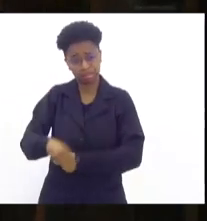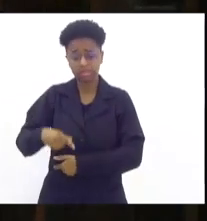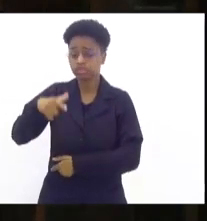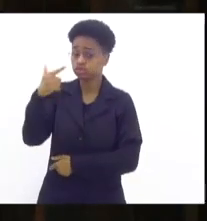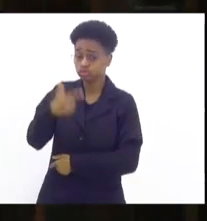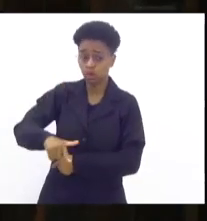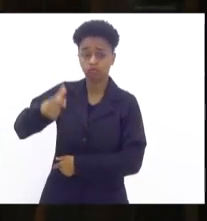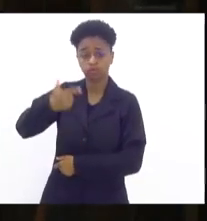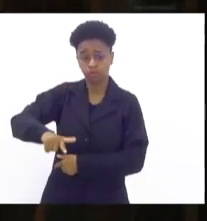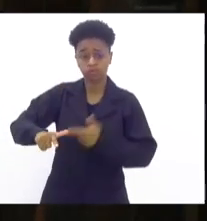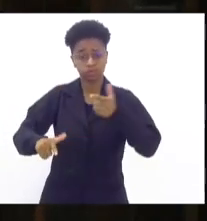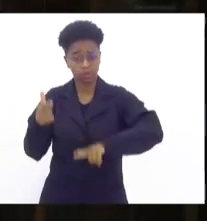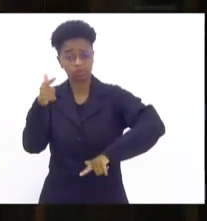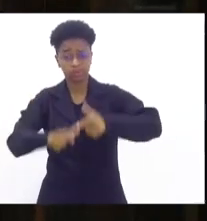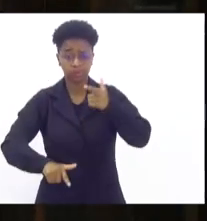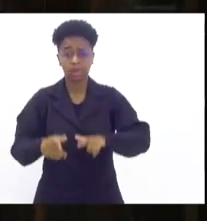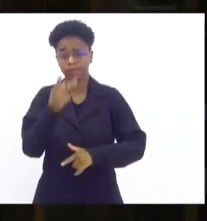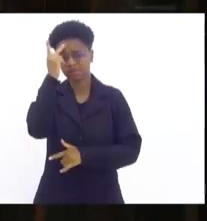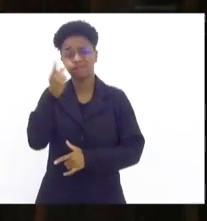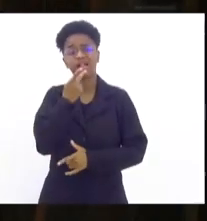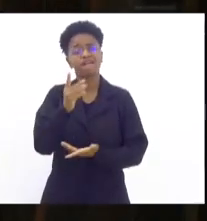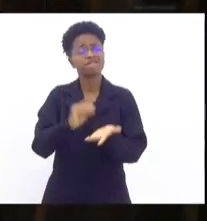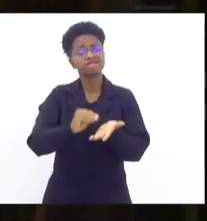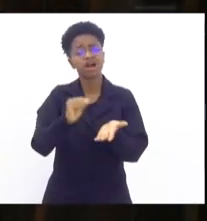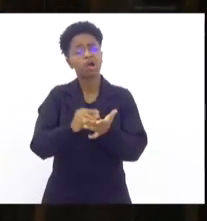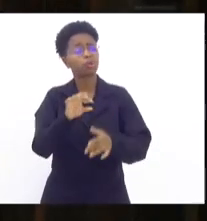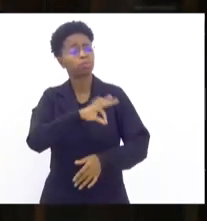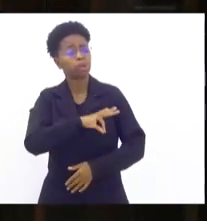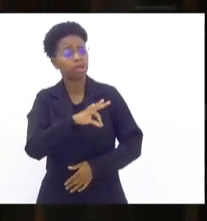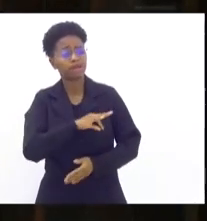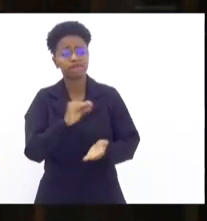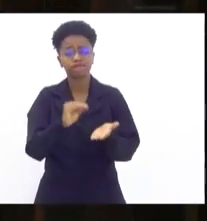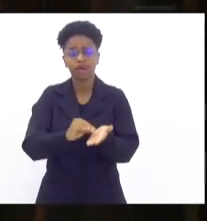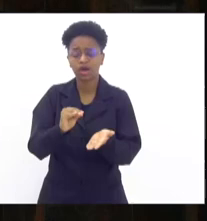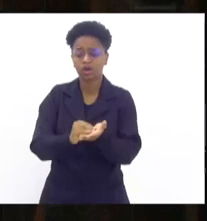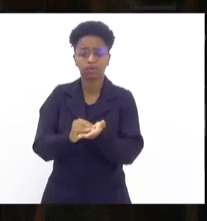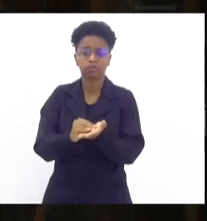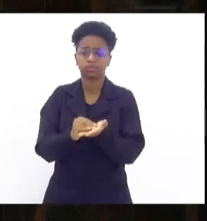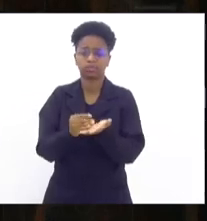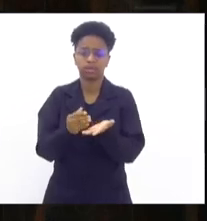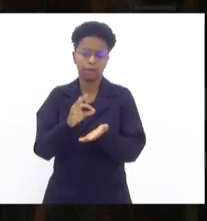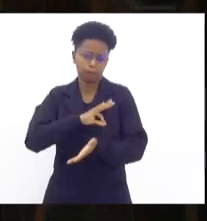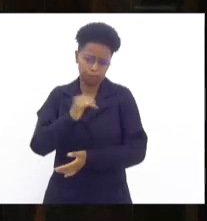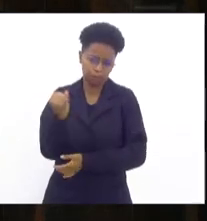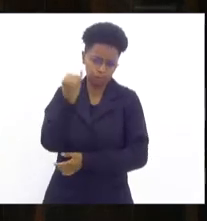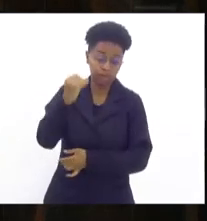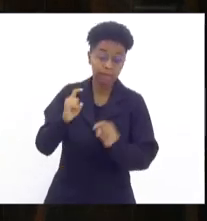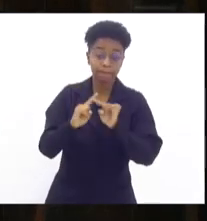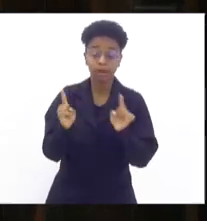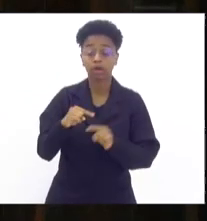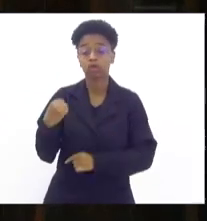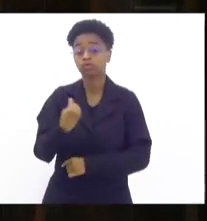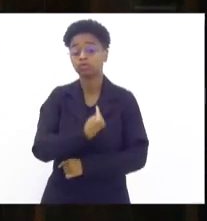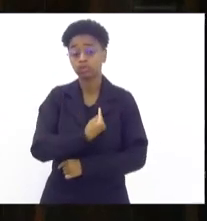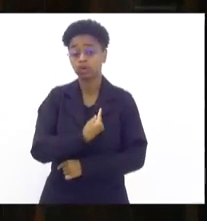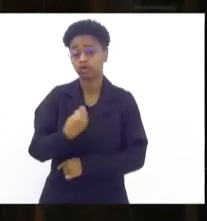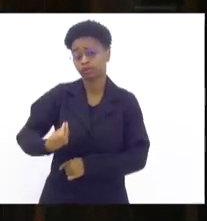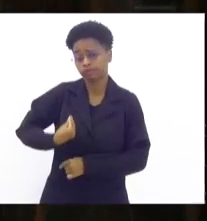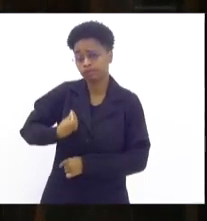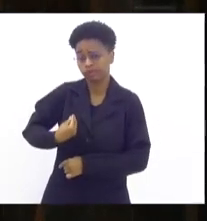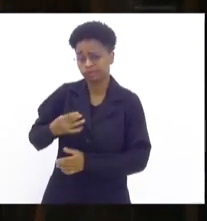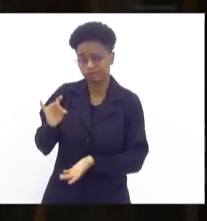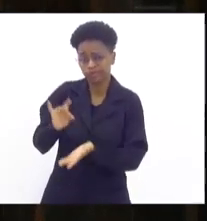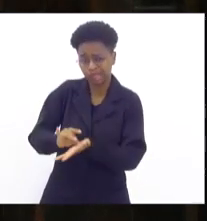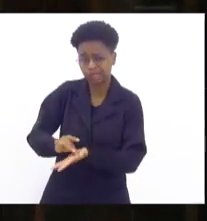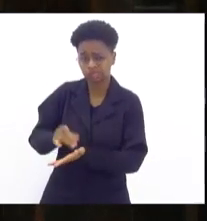aqui que, ah, falta o policiamento, falta o... O policiamento é importante, mas a gente que está vivendo na ponta,